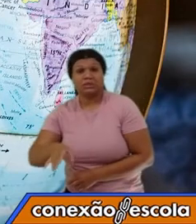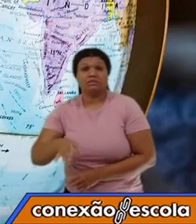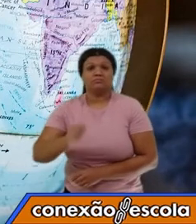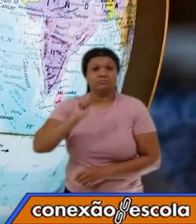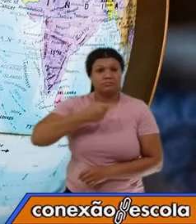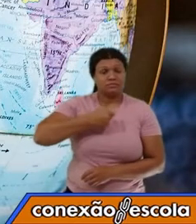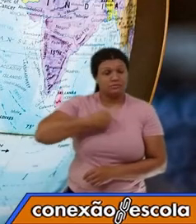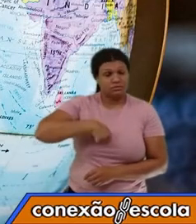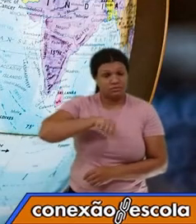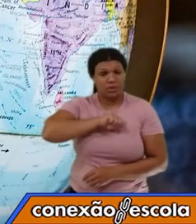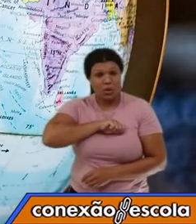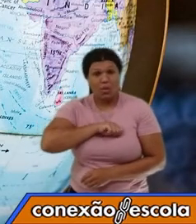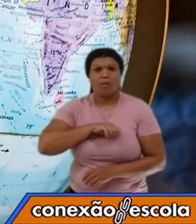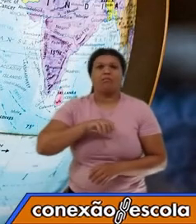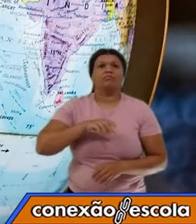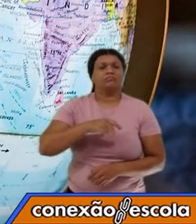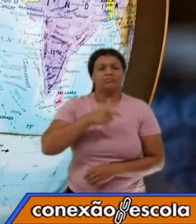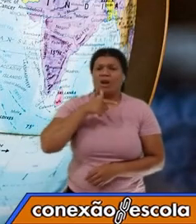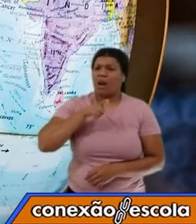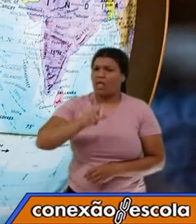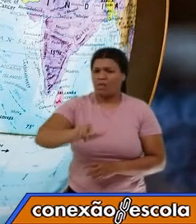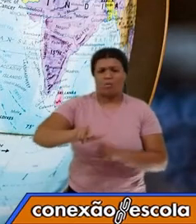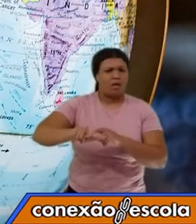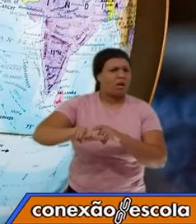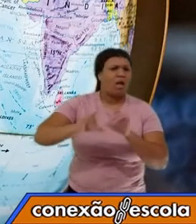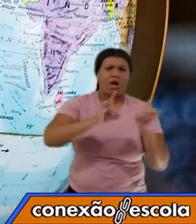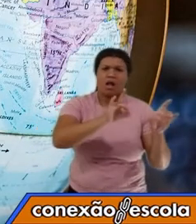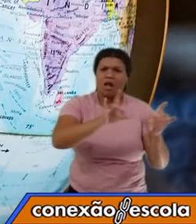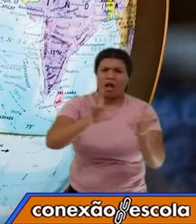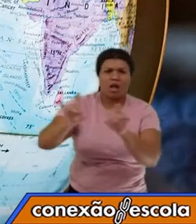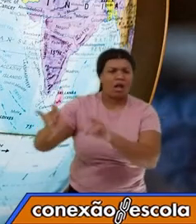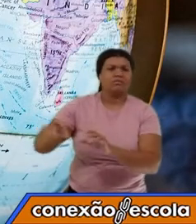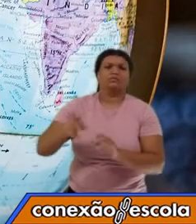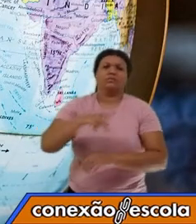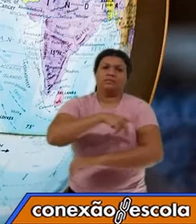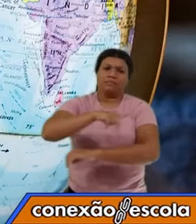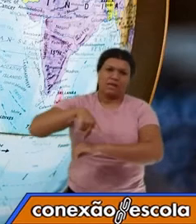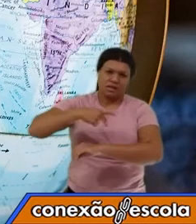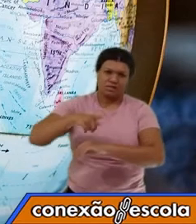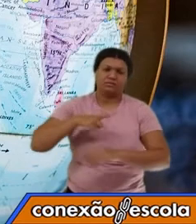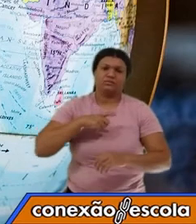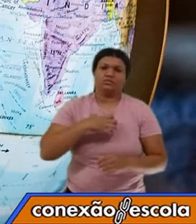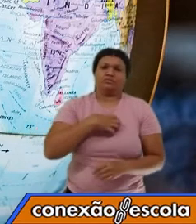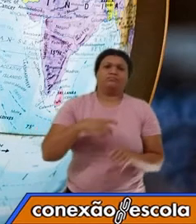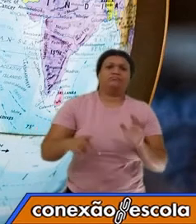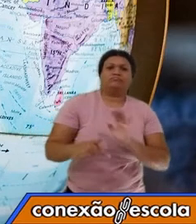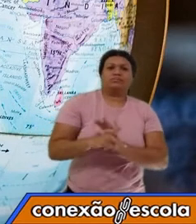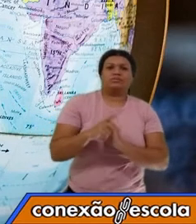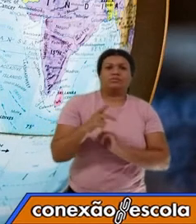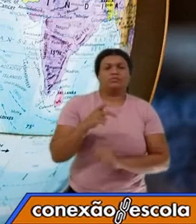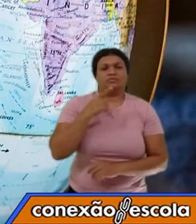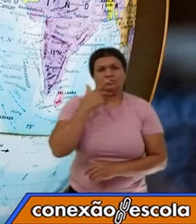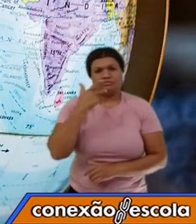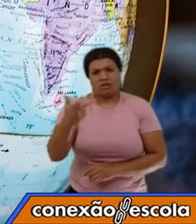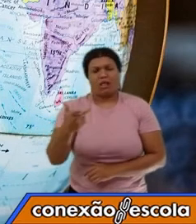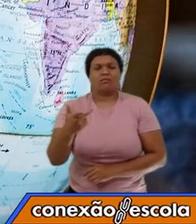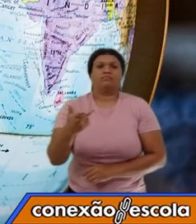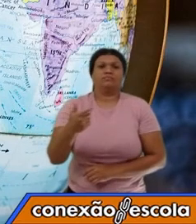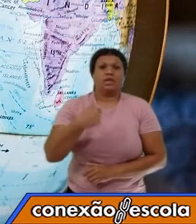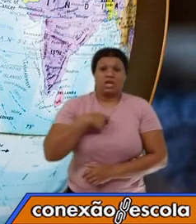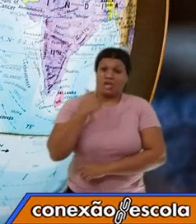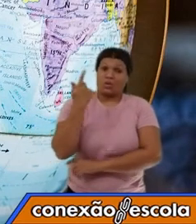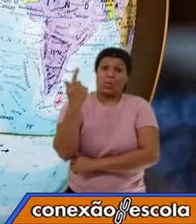As línguas são faladas pelo mundo inteiro e cada país tem um modo próprio de falar. Eu sou goiano,